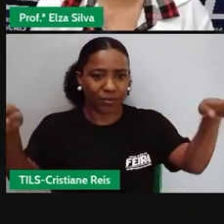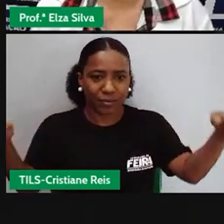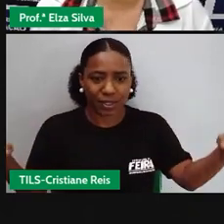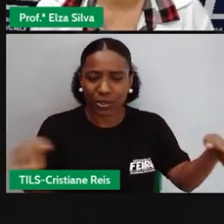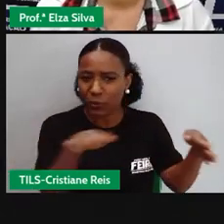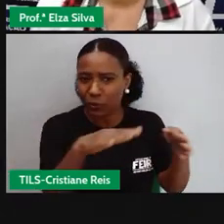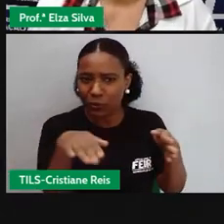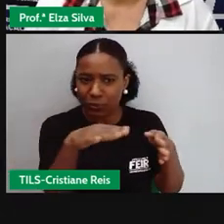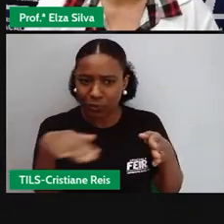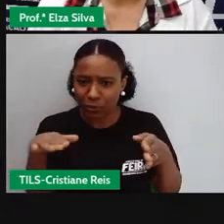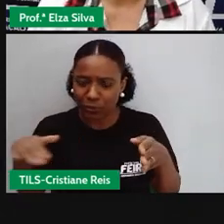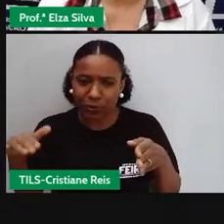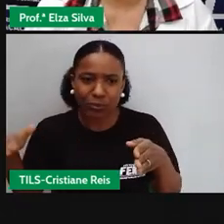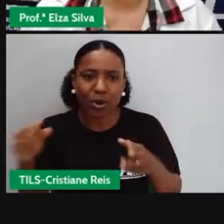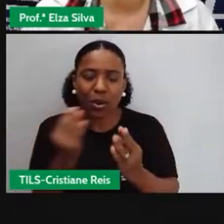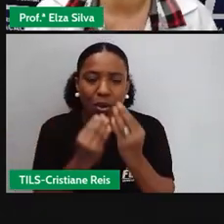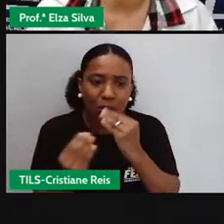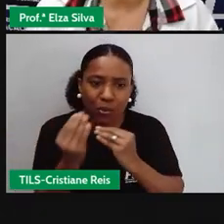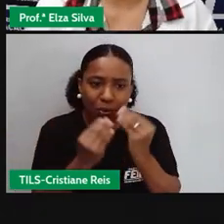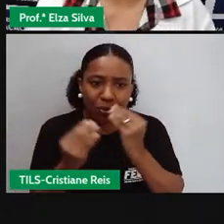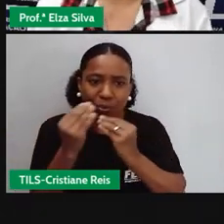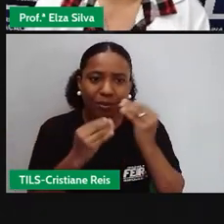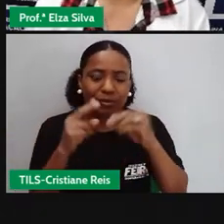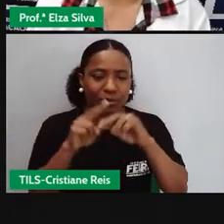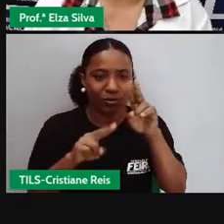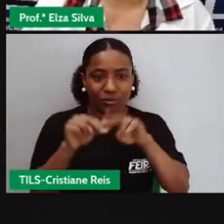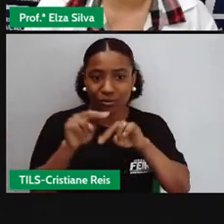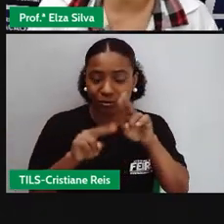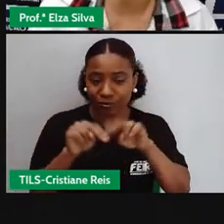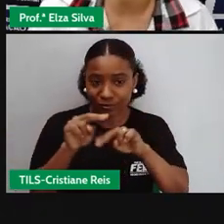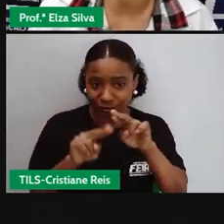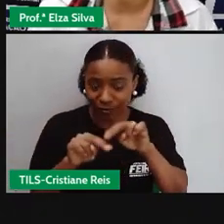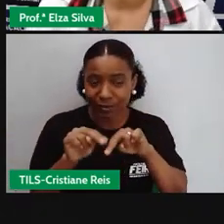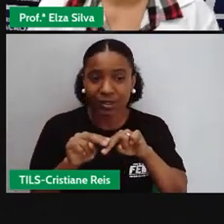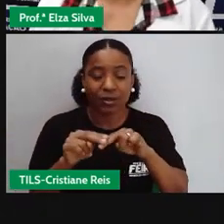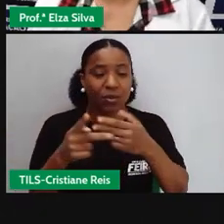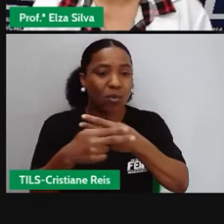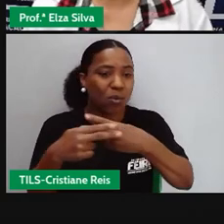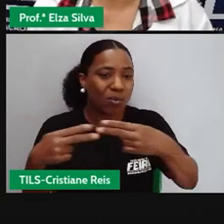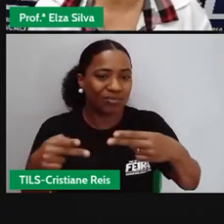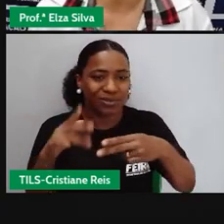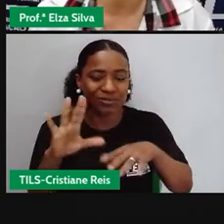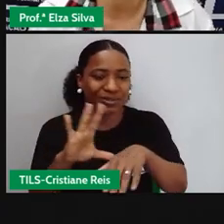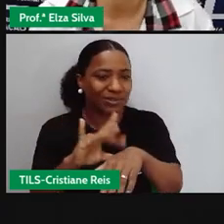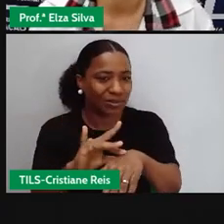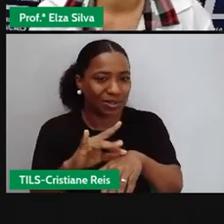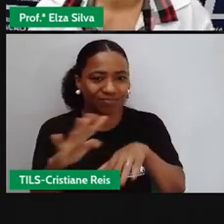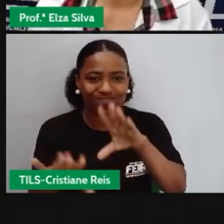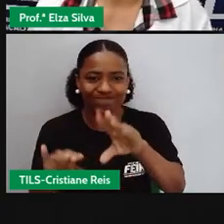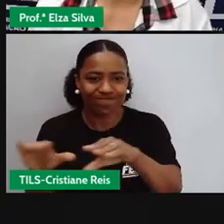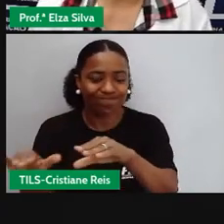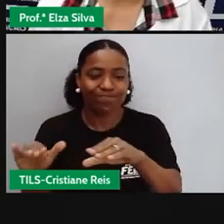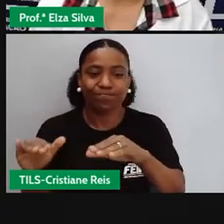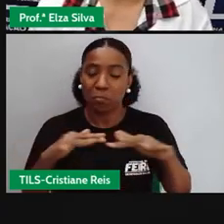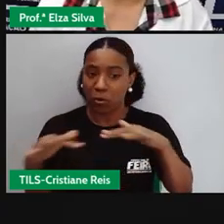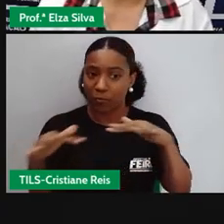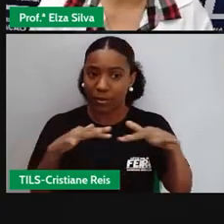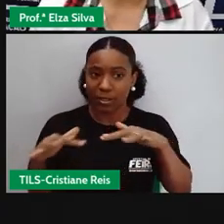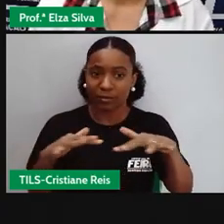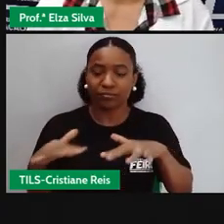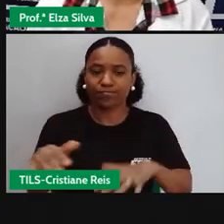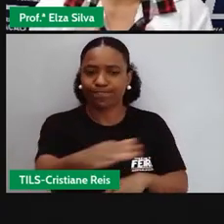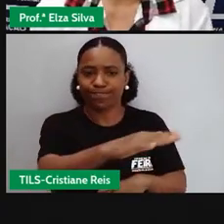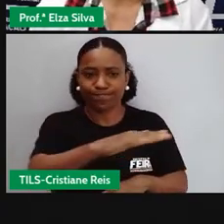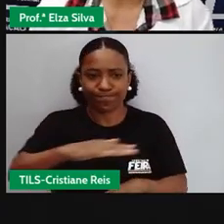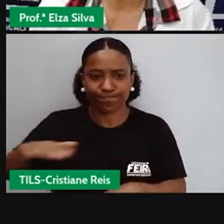de São João. Todos os ambientes, né? Onde as pessoas irão tocar, irão se movimentar. É importante que